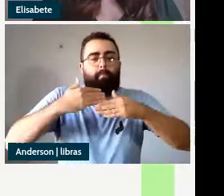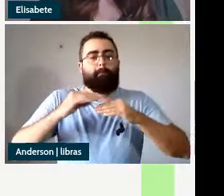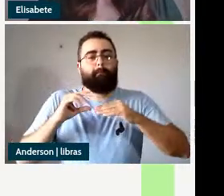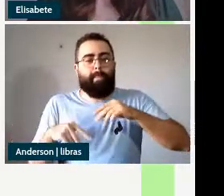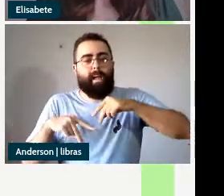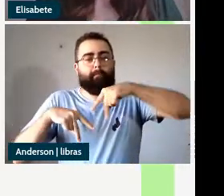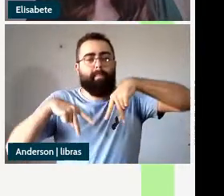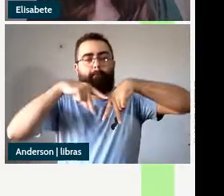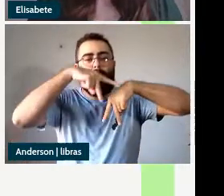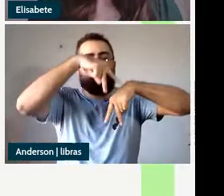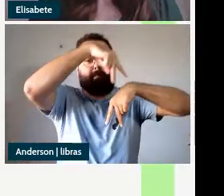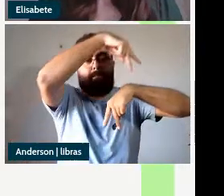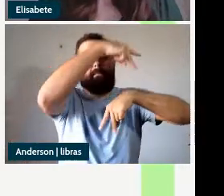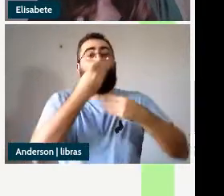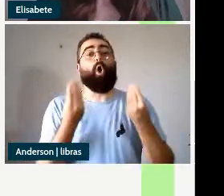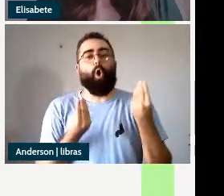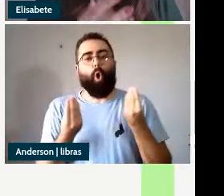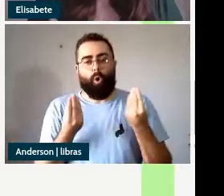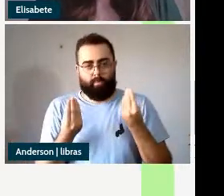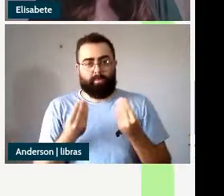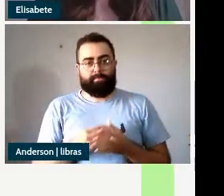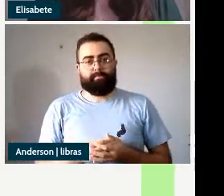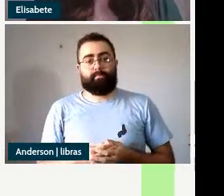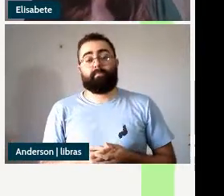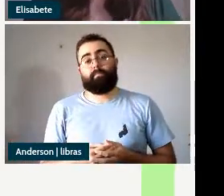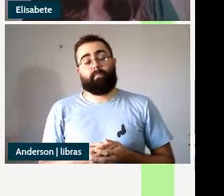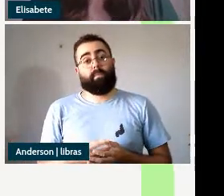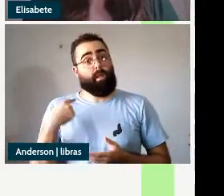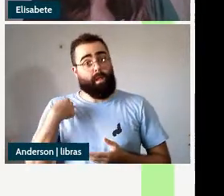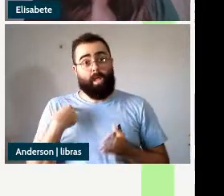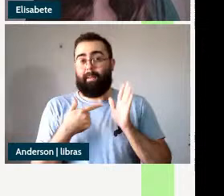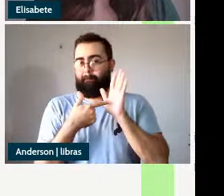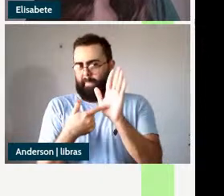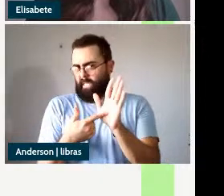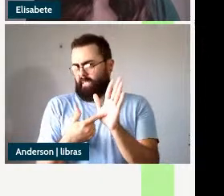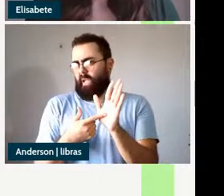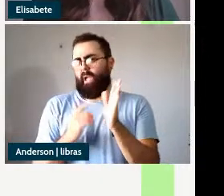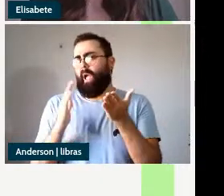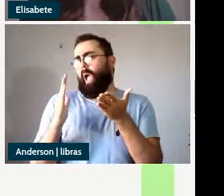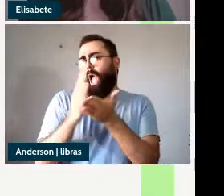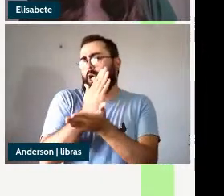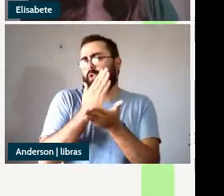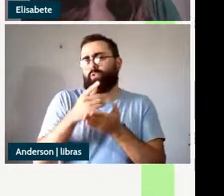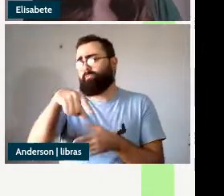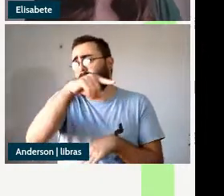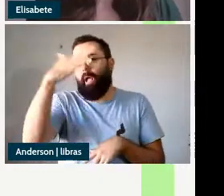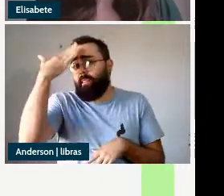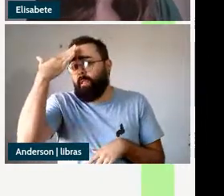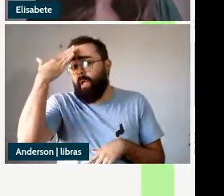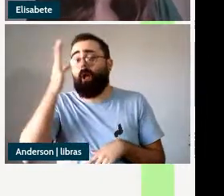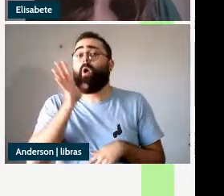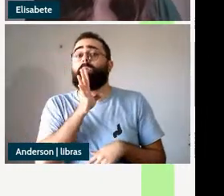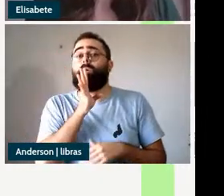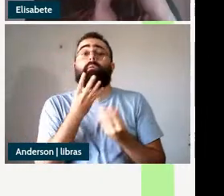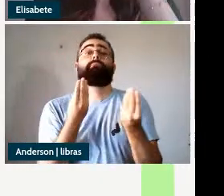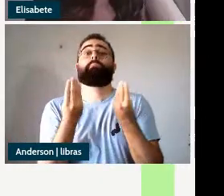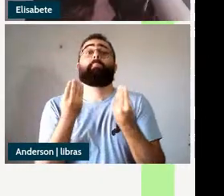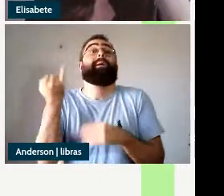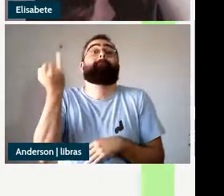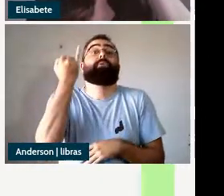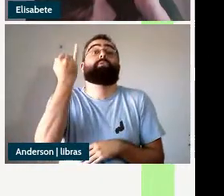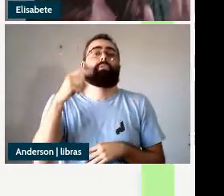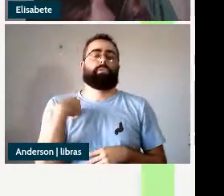então vou apresentar primeiramente alguns pressupostos que são relevantes para a nossa derivação